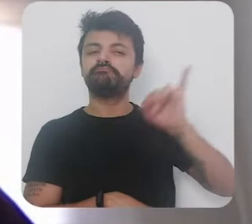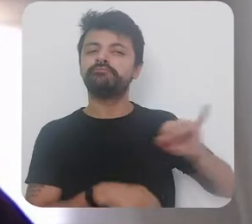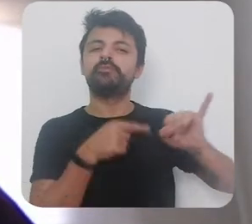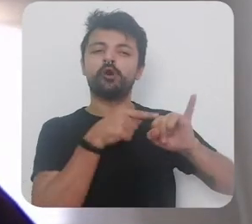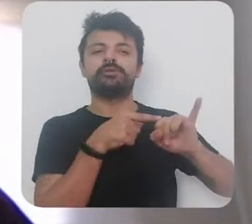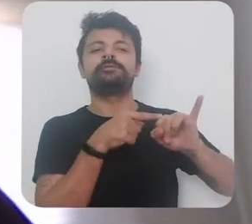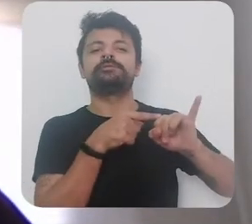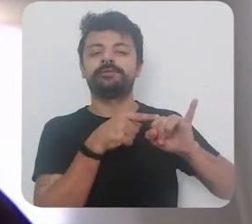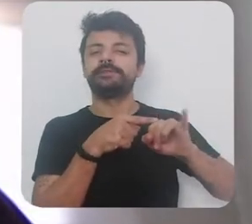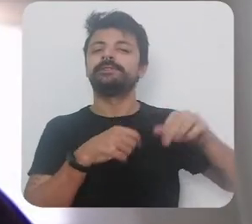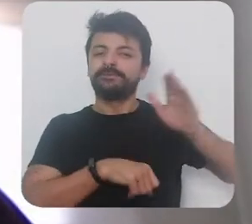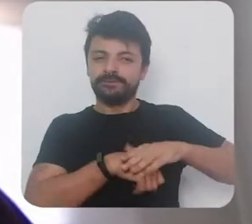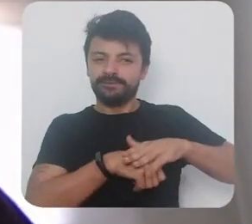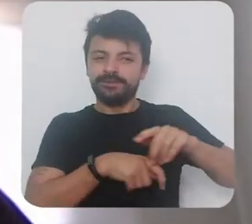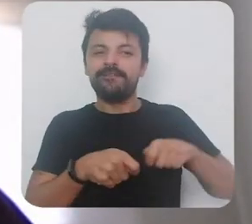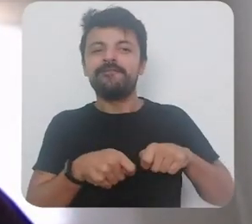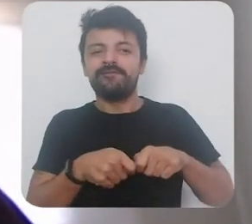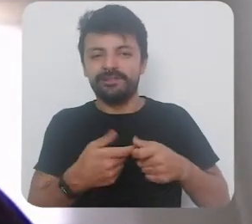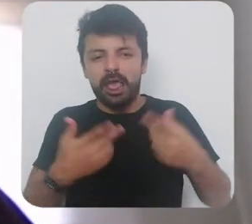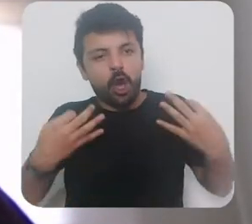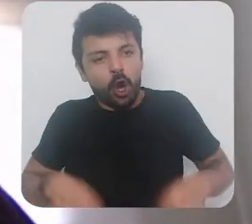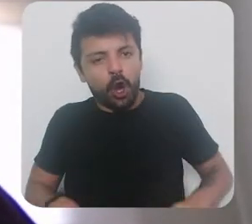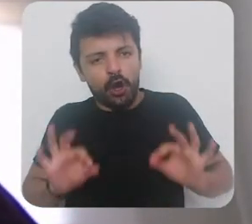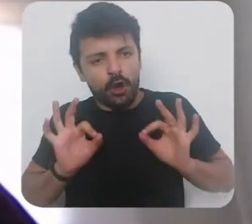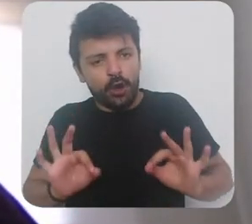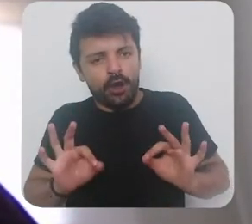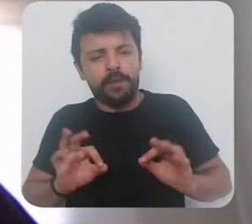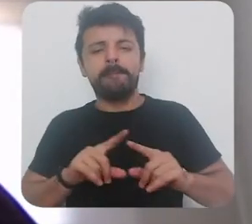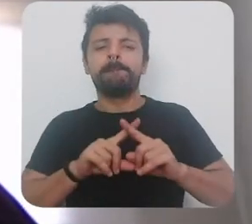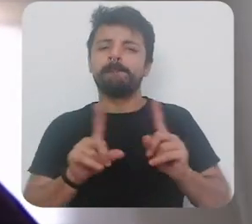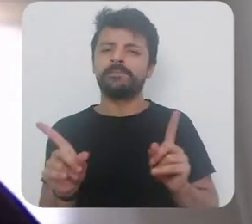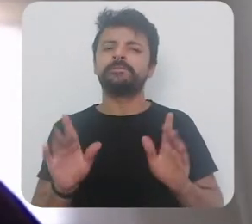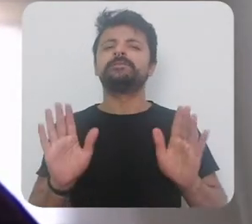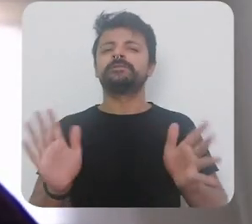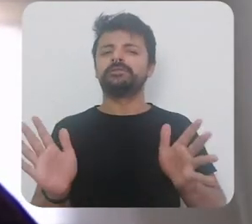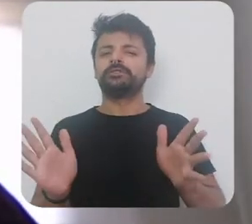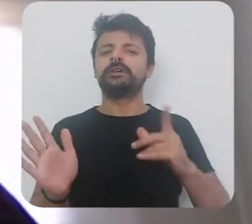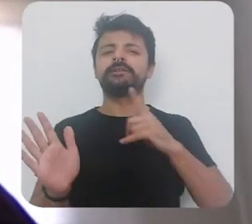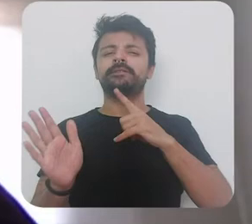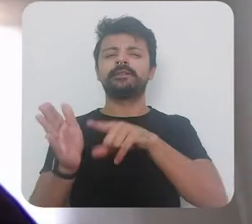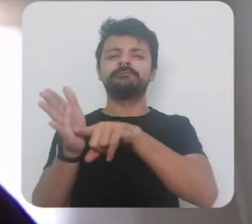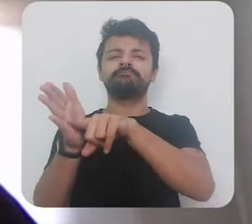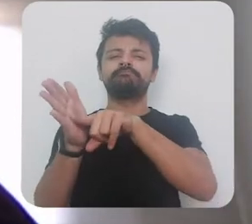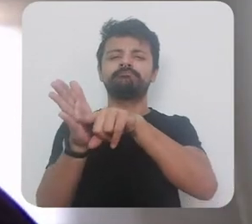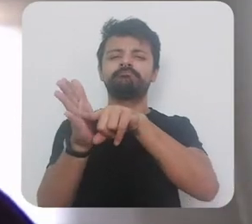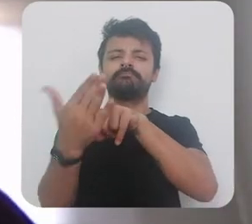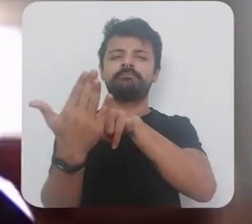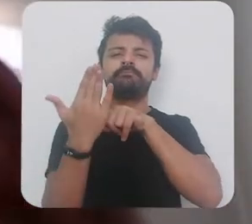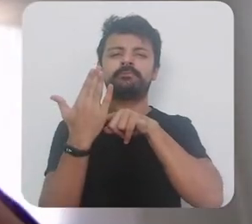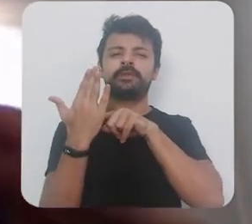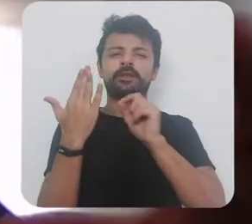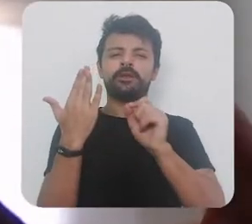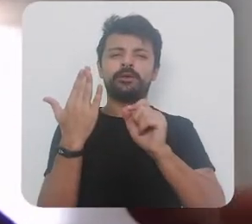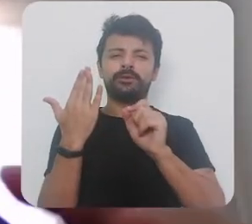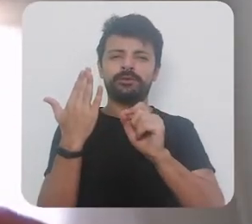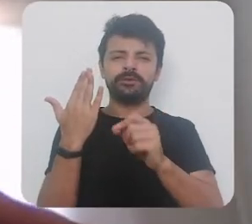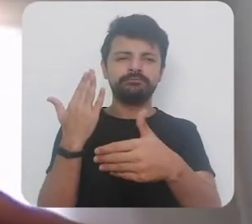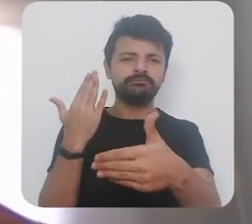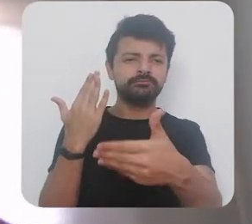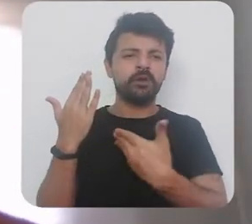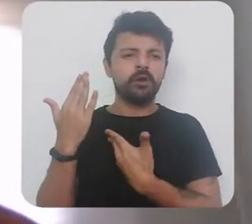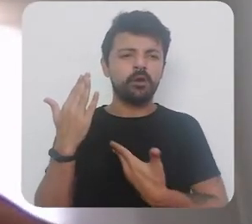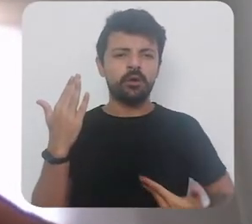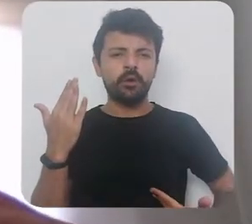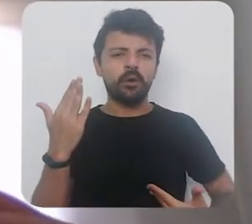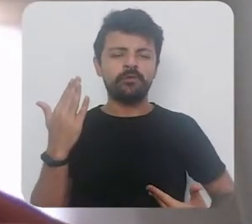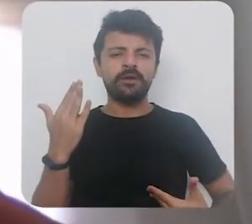importante de ser feita e correta também a gente já tem alguns indicativos de que com o aumento